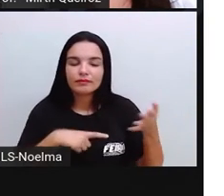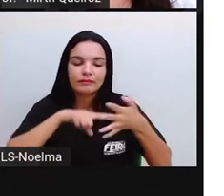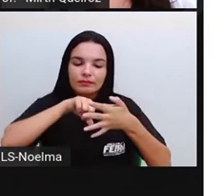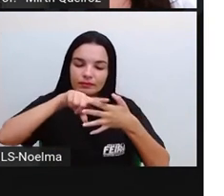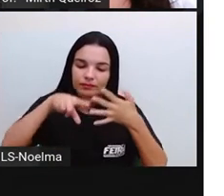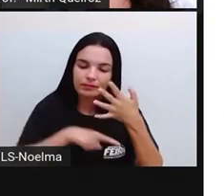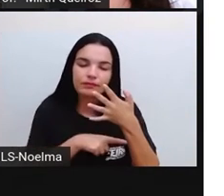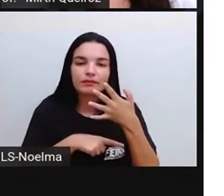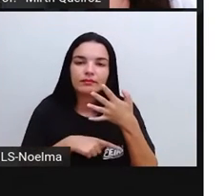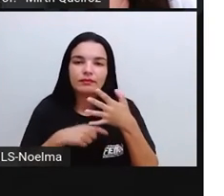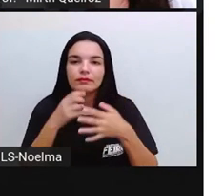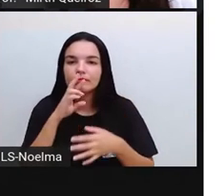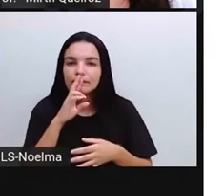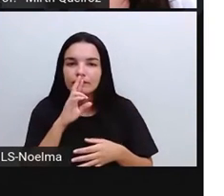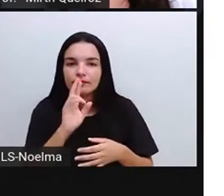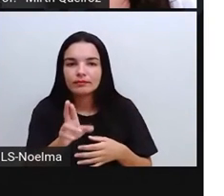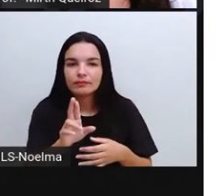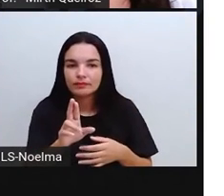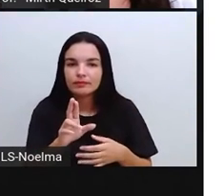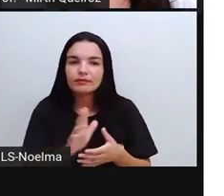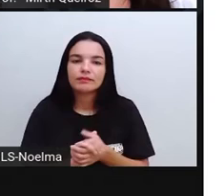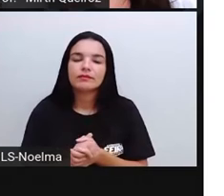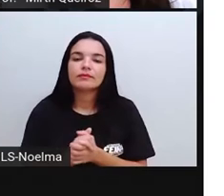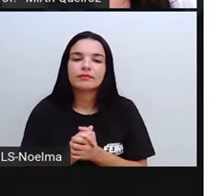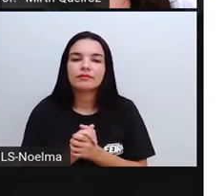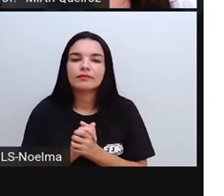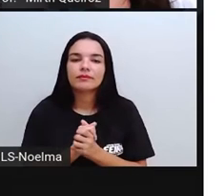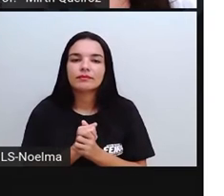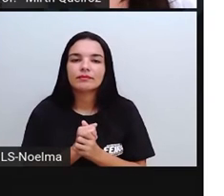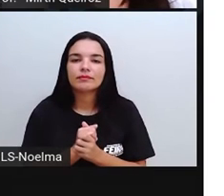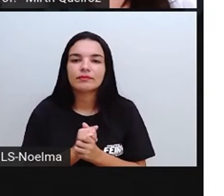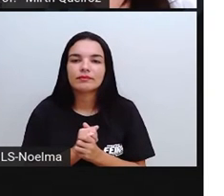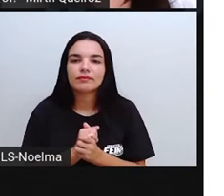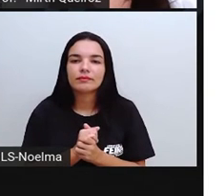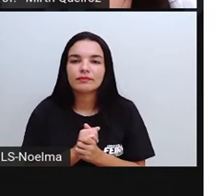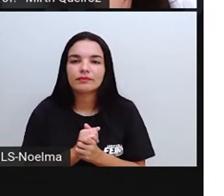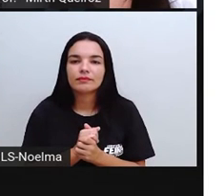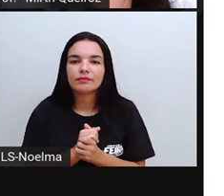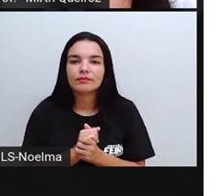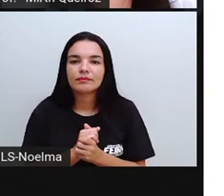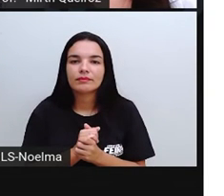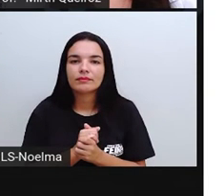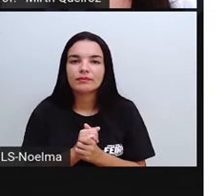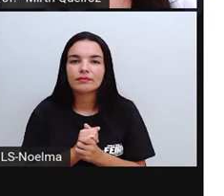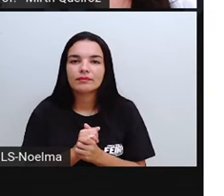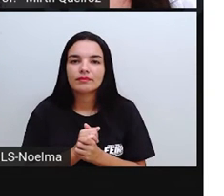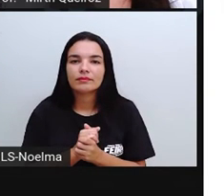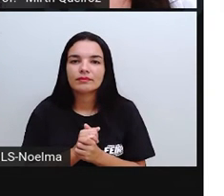condensação. E do líquido para o sólido, solidificação.